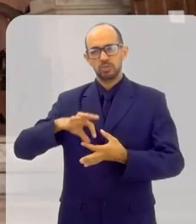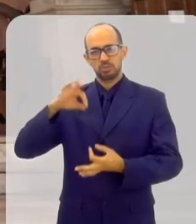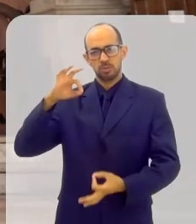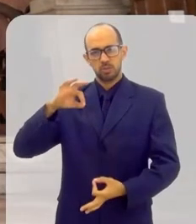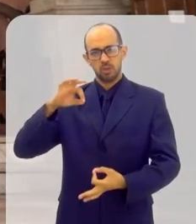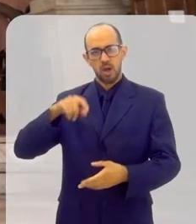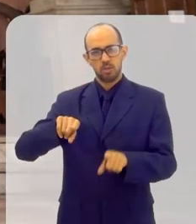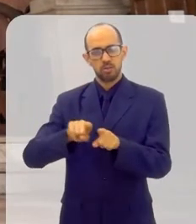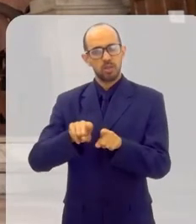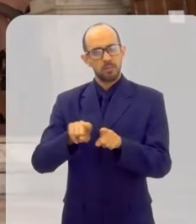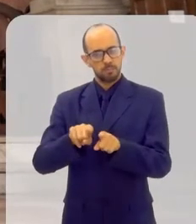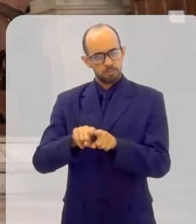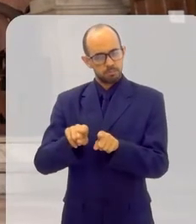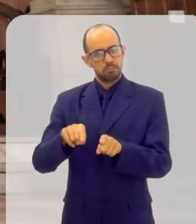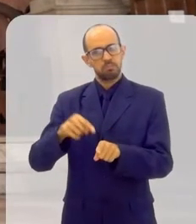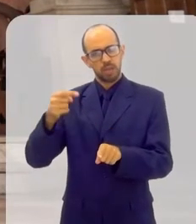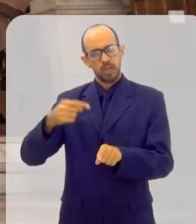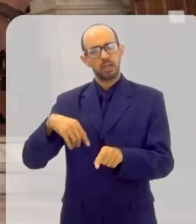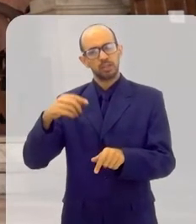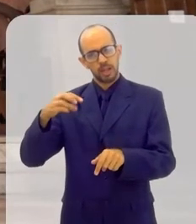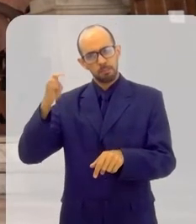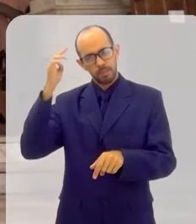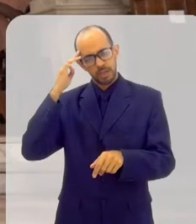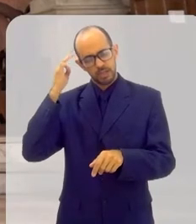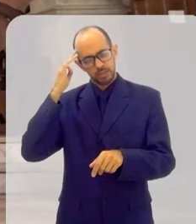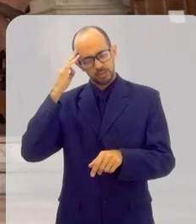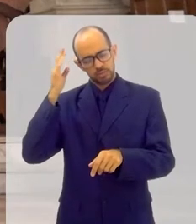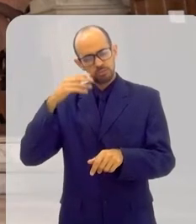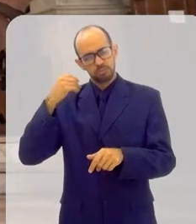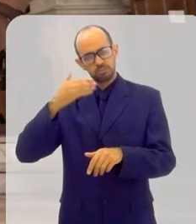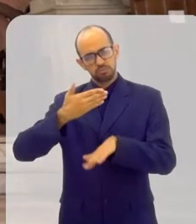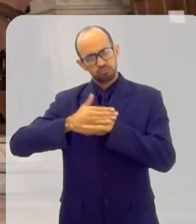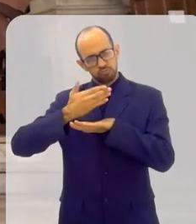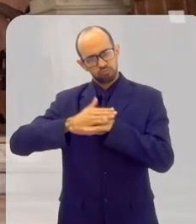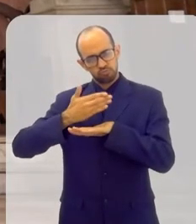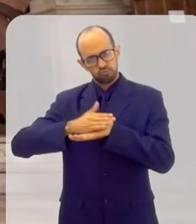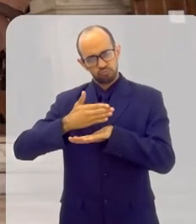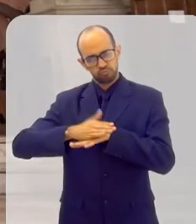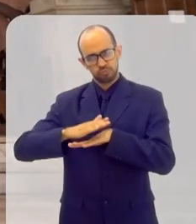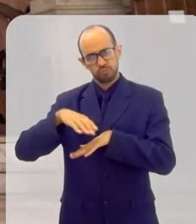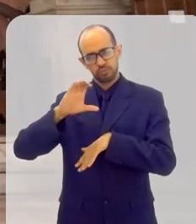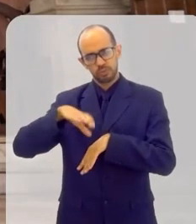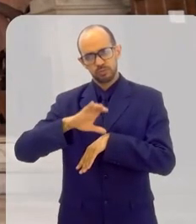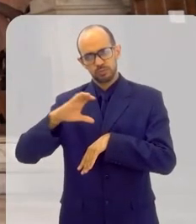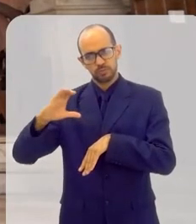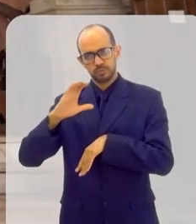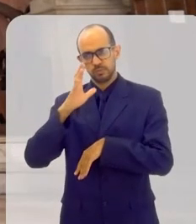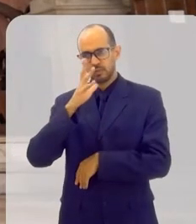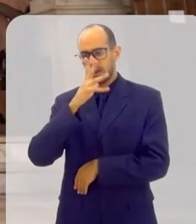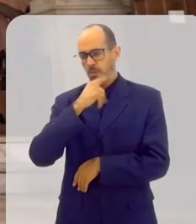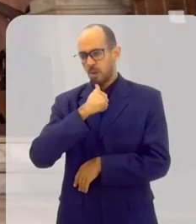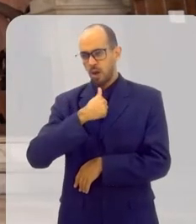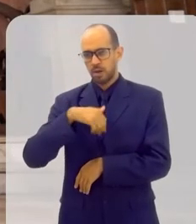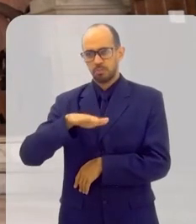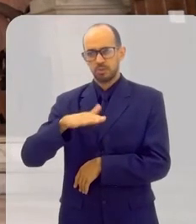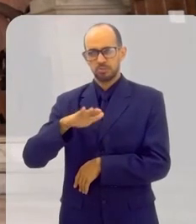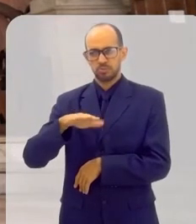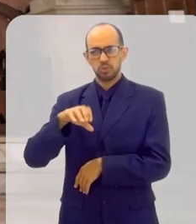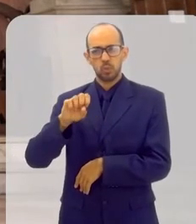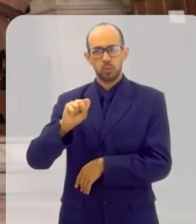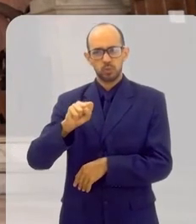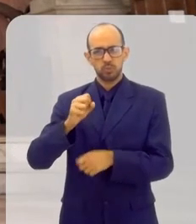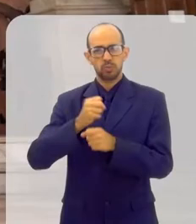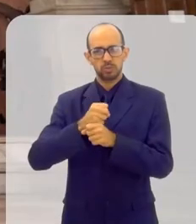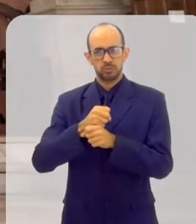intelectual, de estudo durante todo esse tempo, que leva, né? No catolicismo, leva um certo tempo aí, em média,